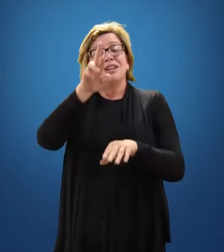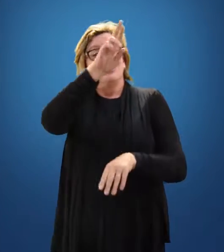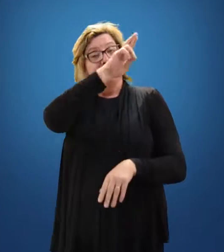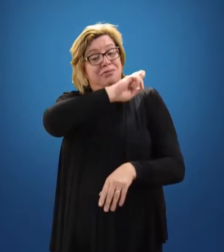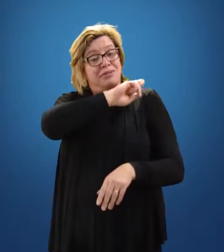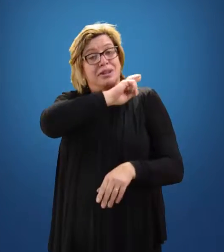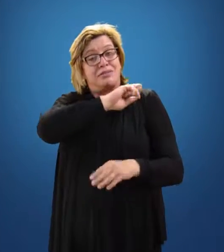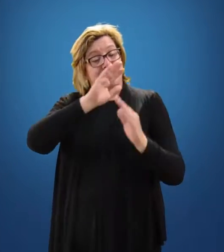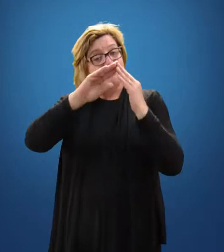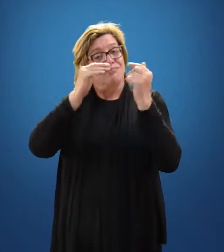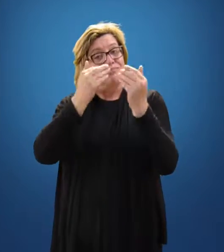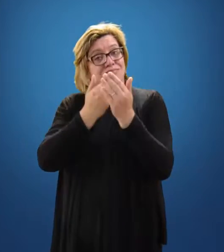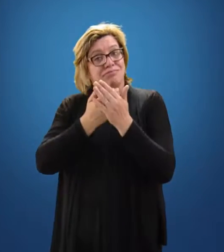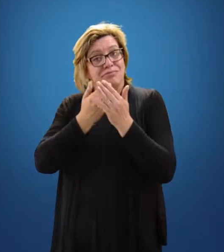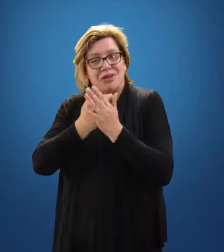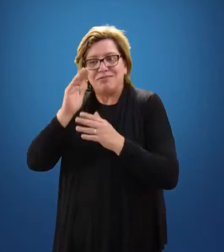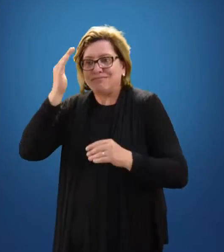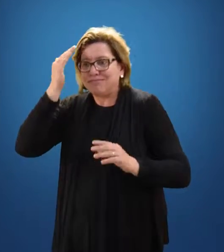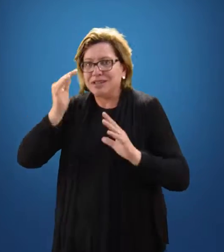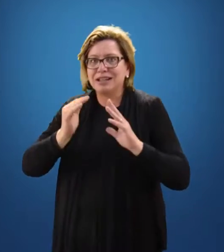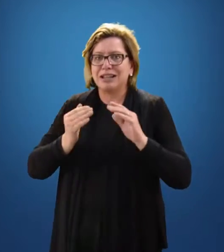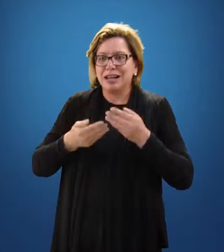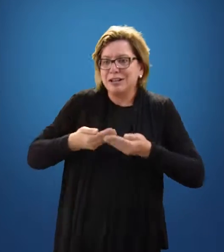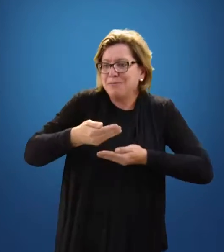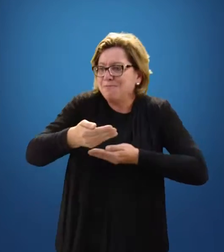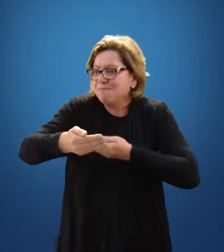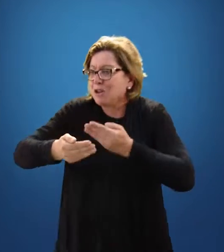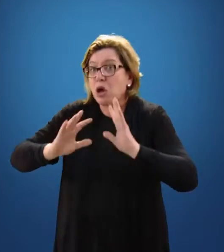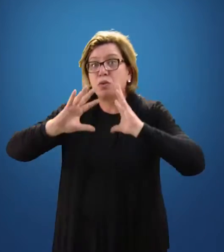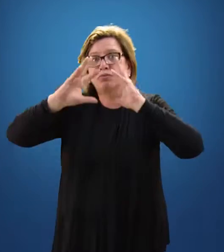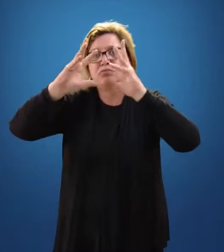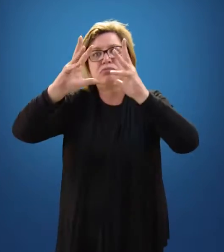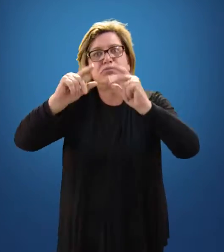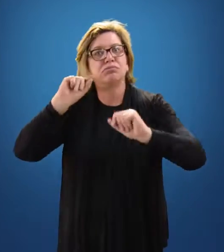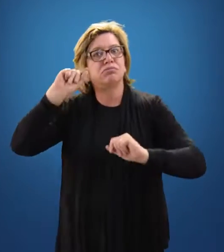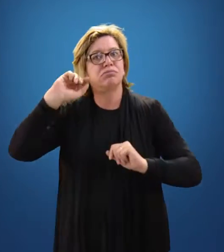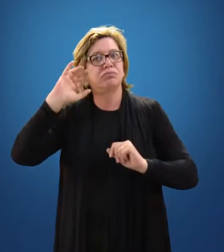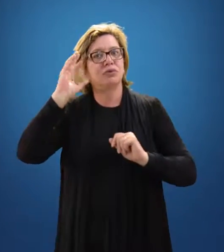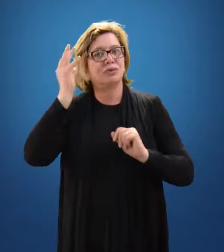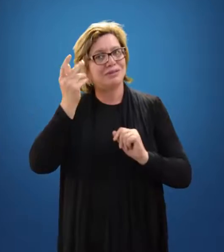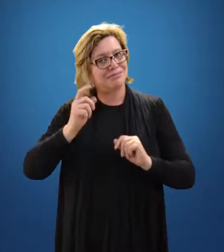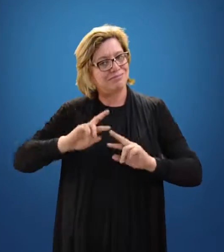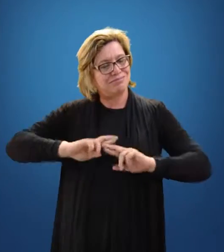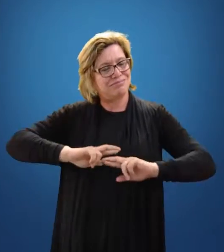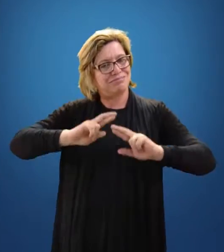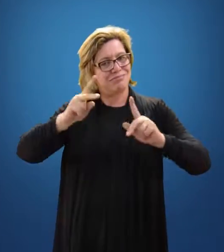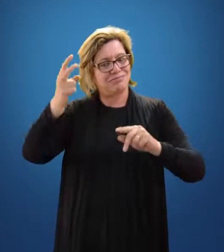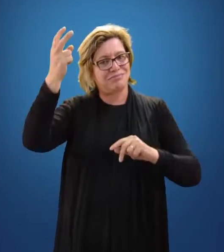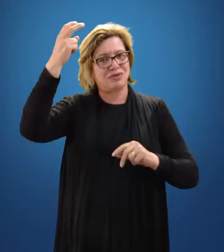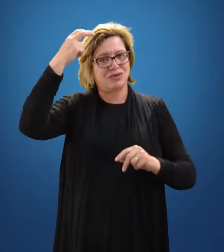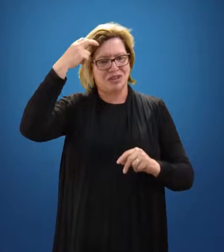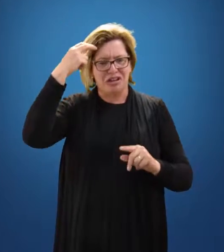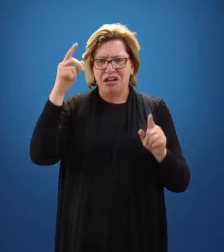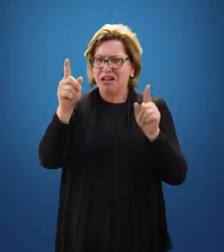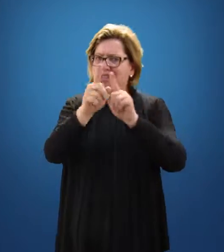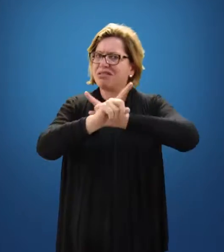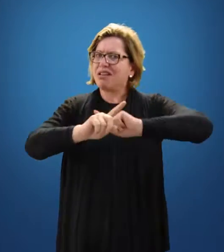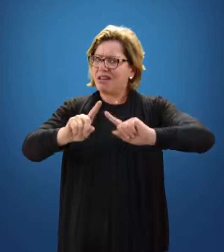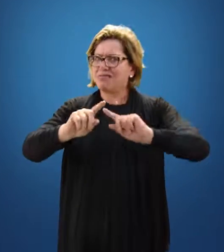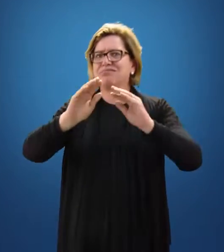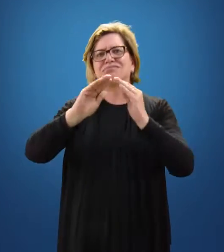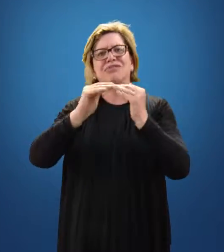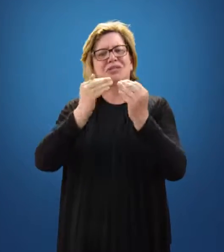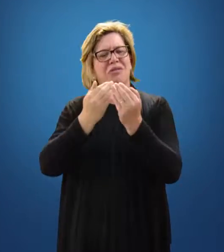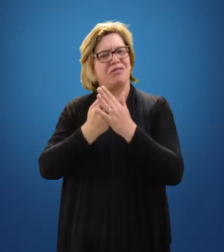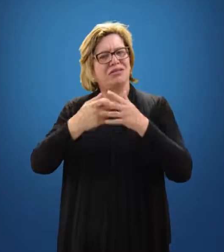e mediar todas essas situações de diferenças culturais. Não que a escola tenha que